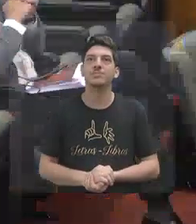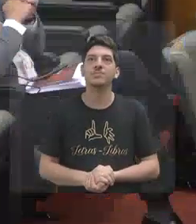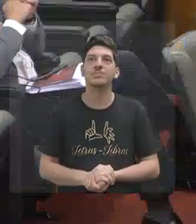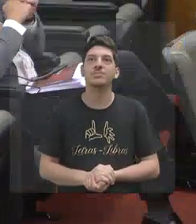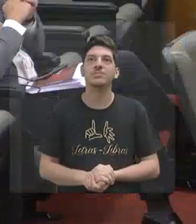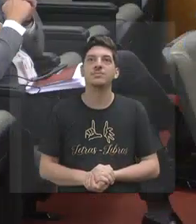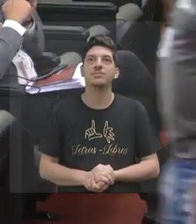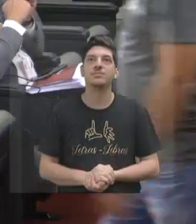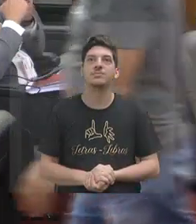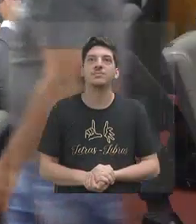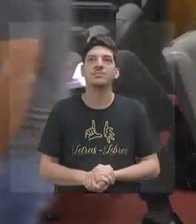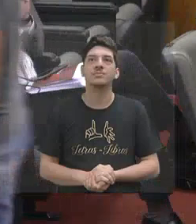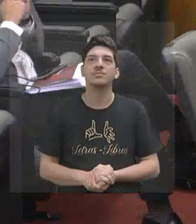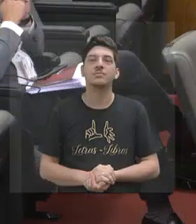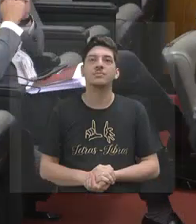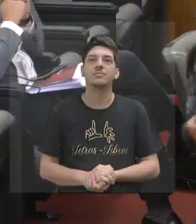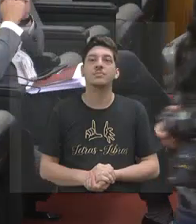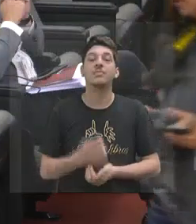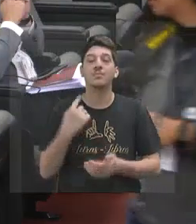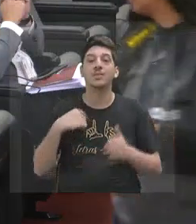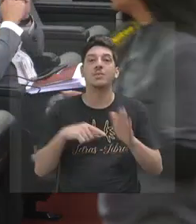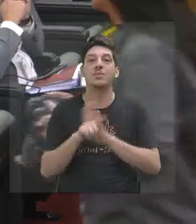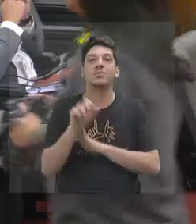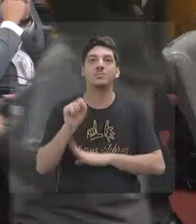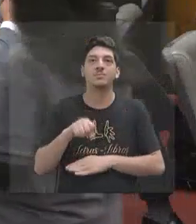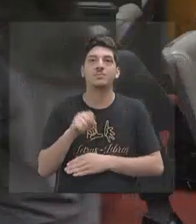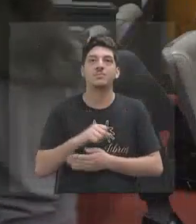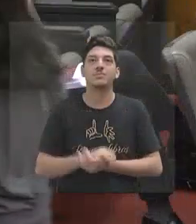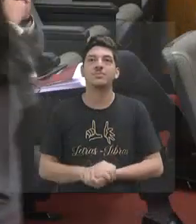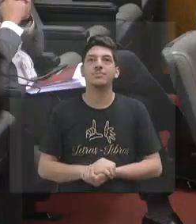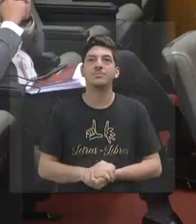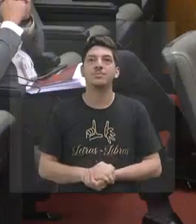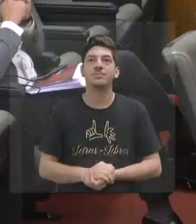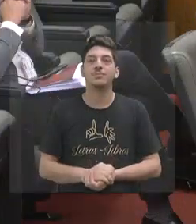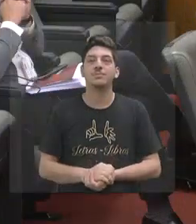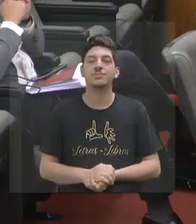Vou fazer uma pergunta. Vou fazer uma pergunta para a gente ficar dinâmica aqui.